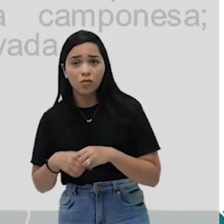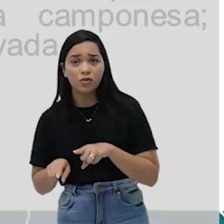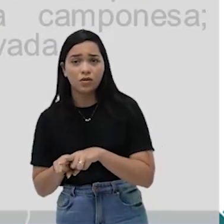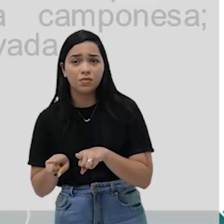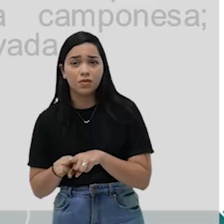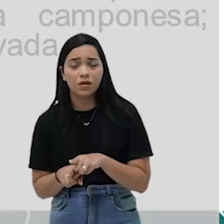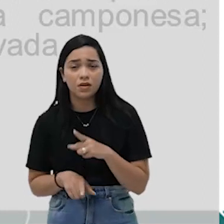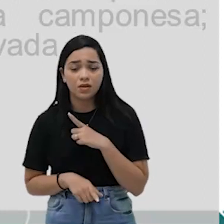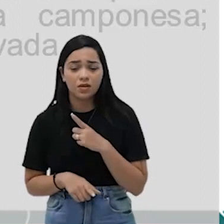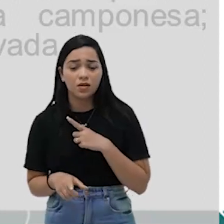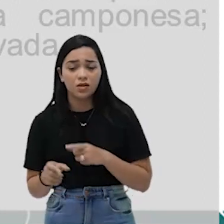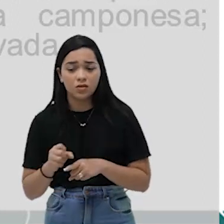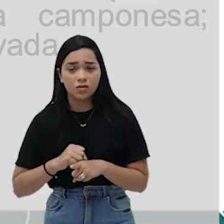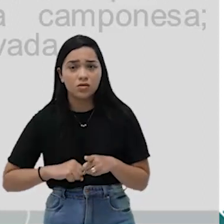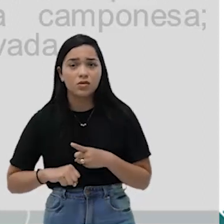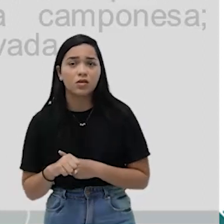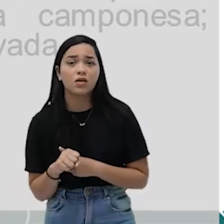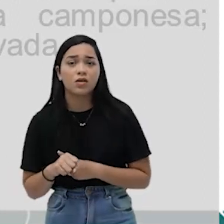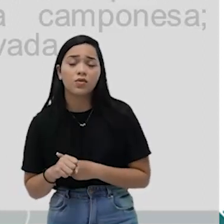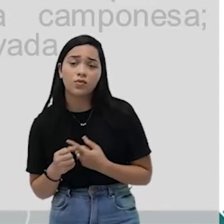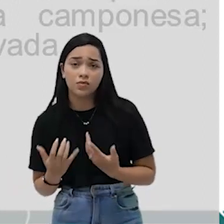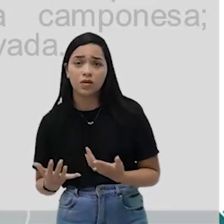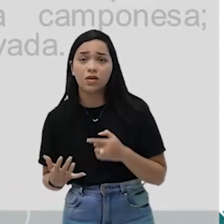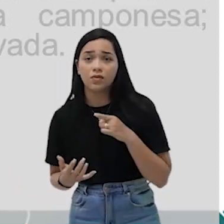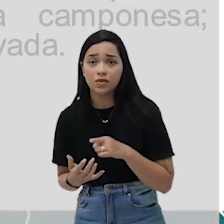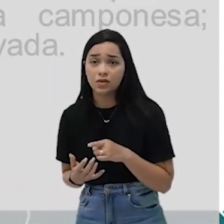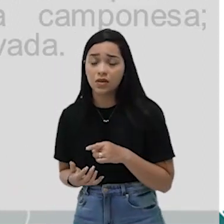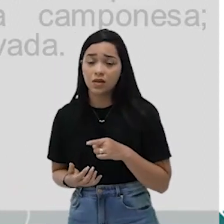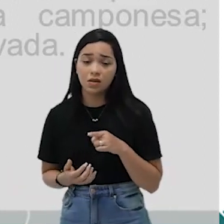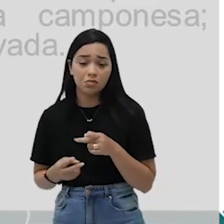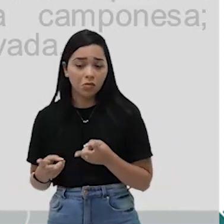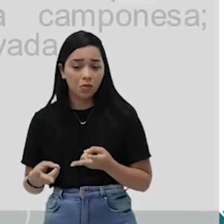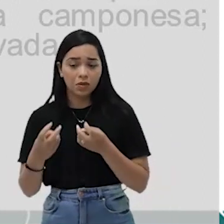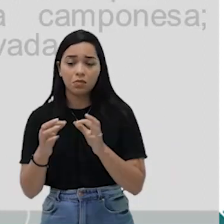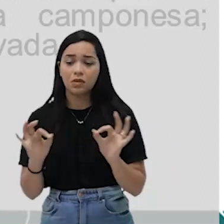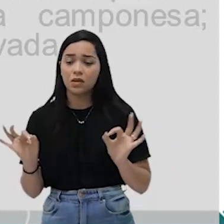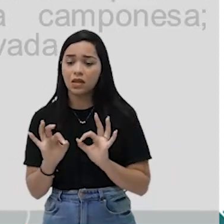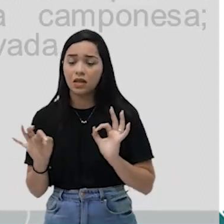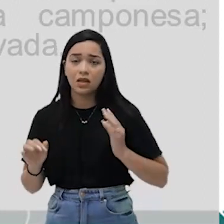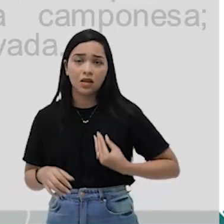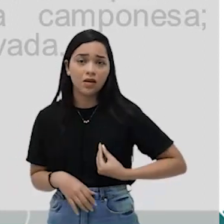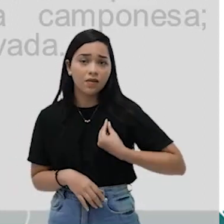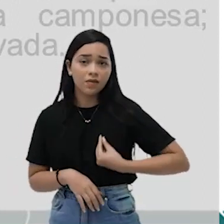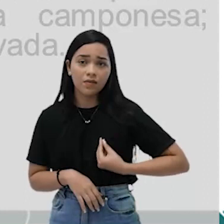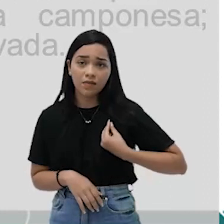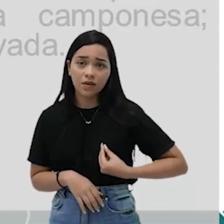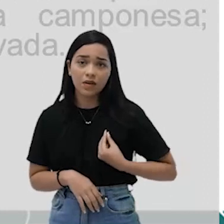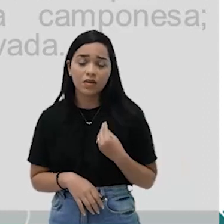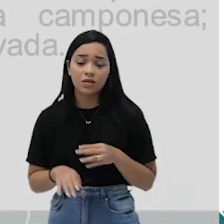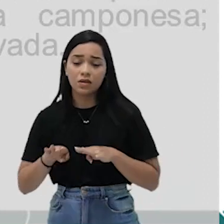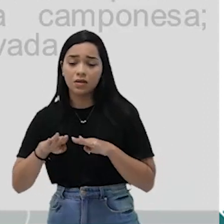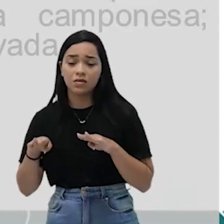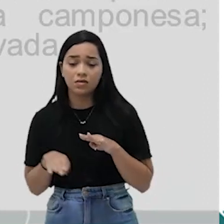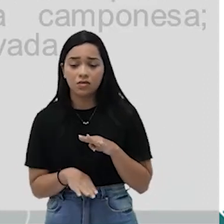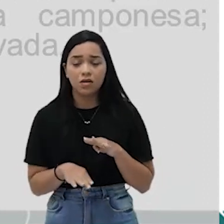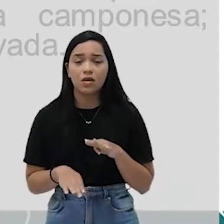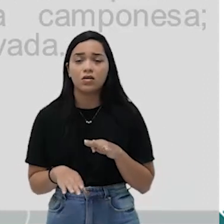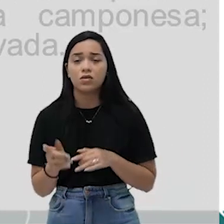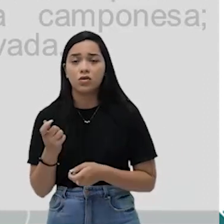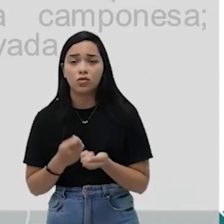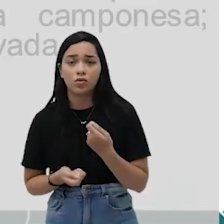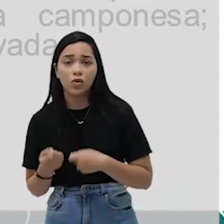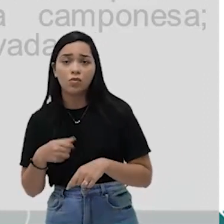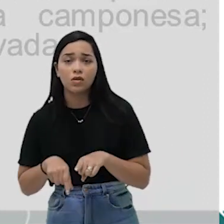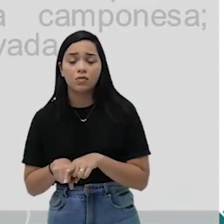um coletivismo social. Onde você não percebe a presença da desigualdade econômica,